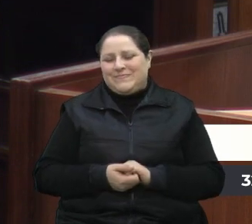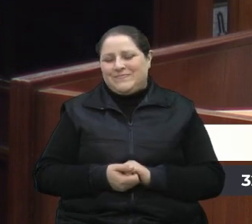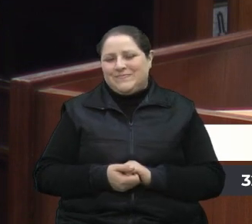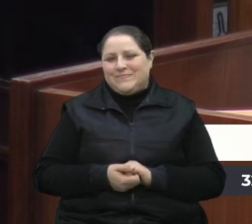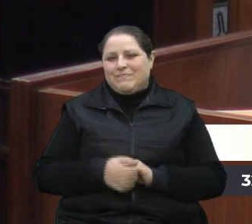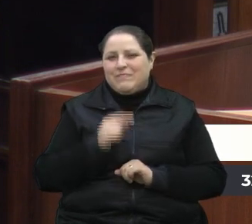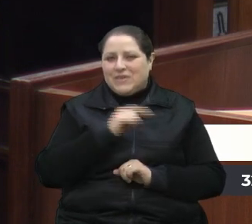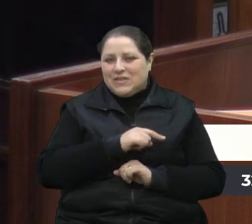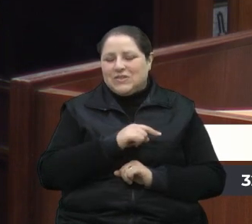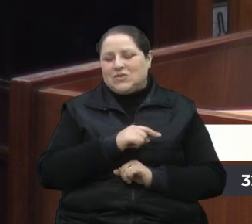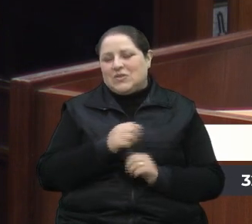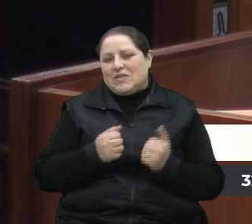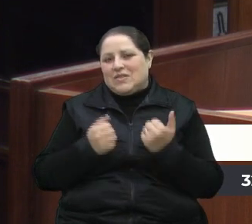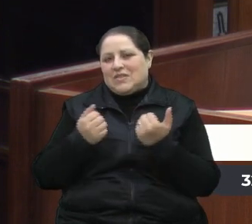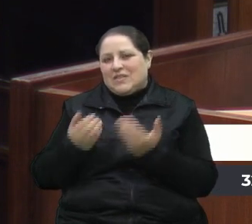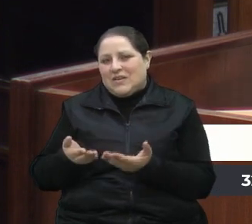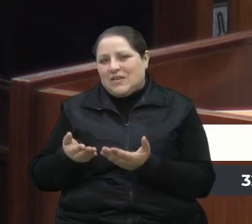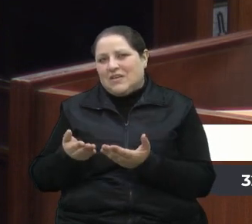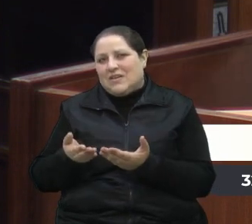isso gera